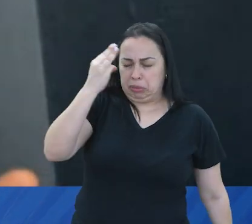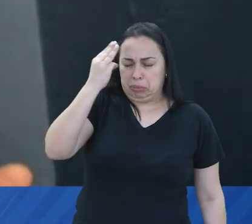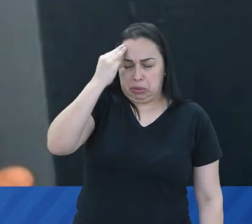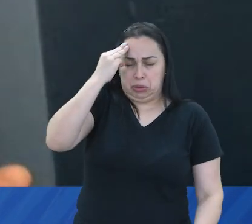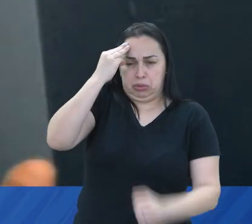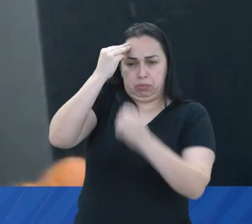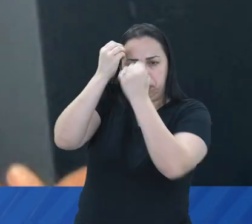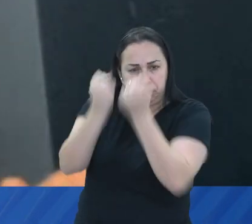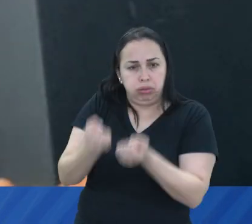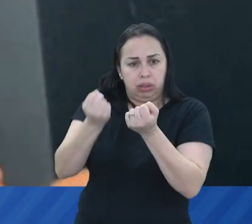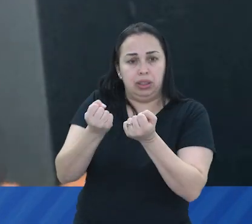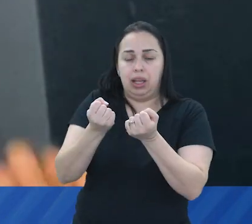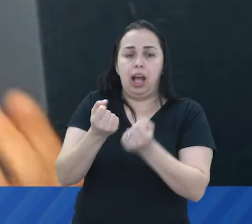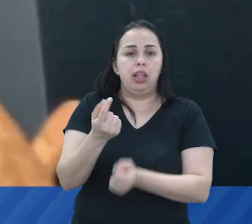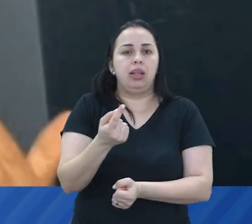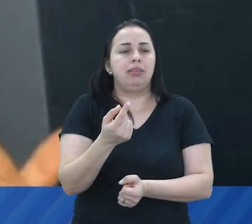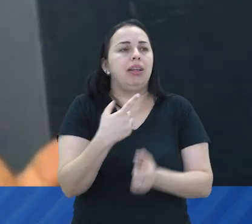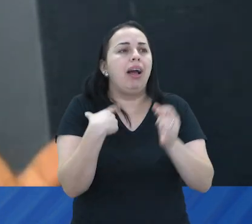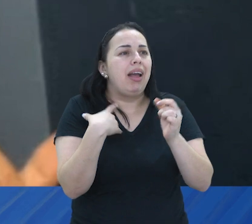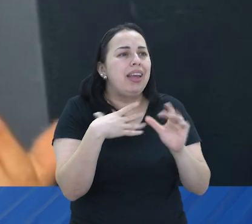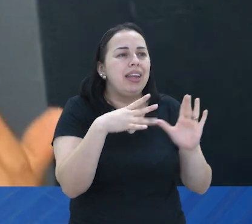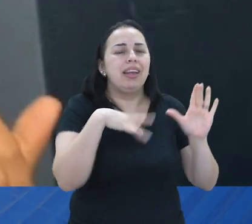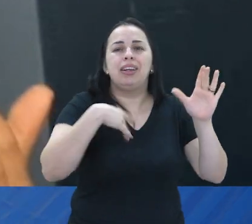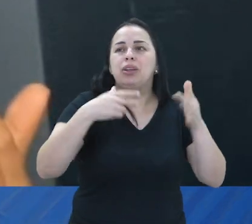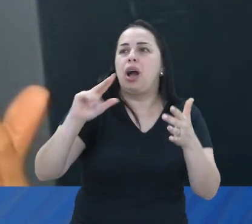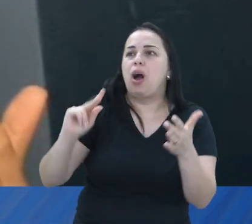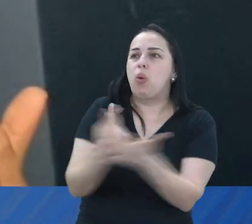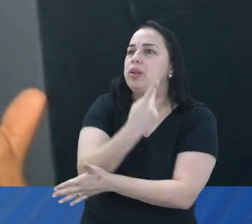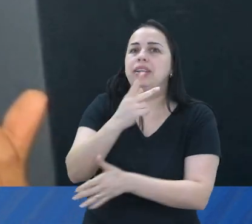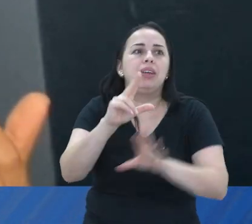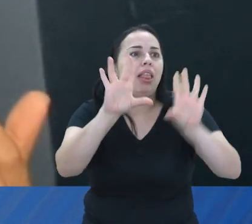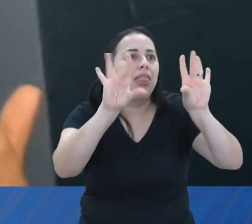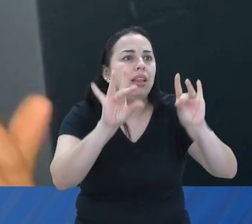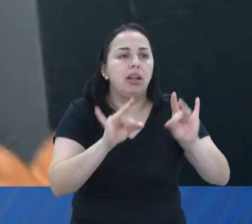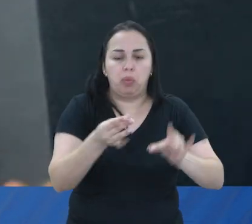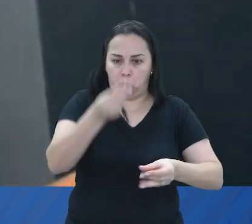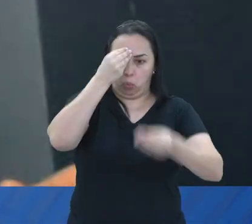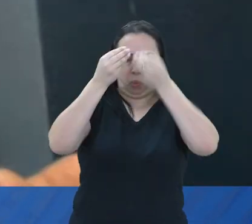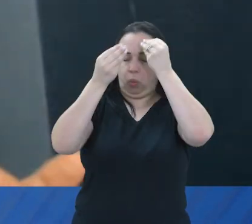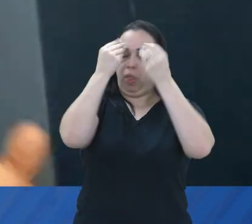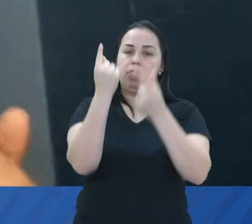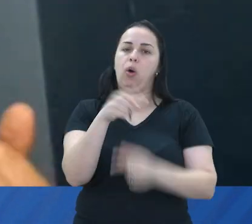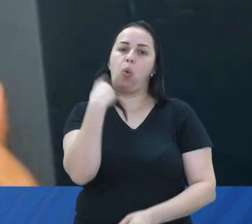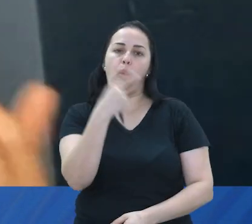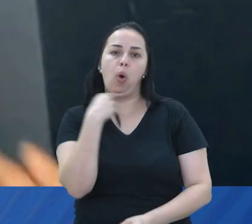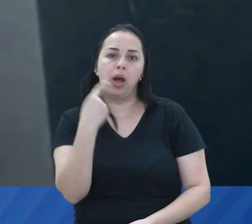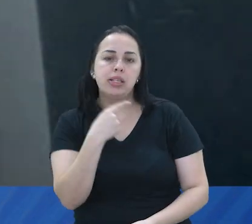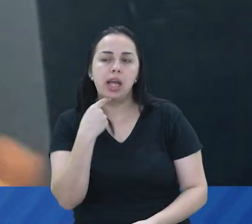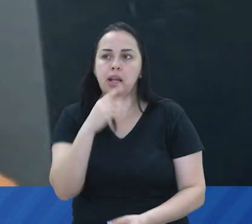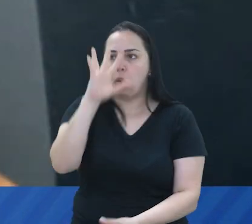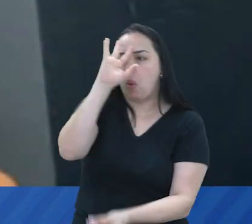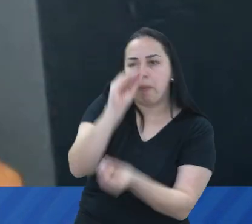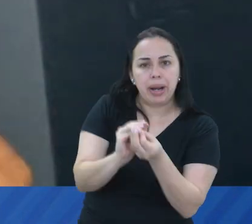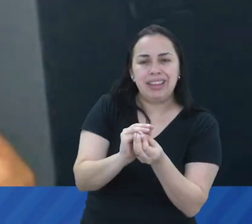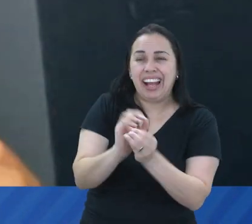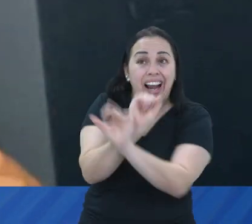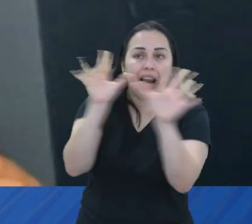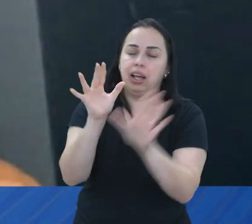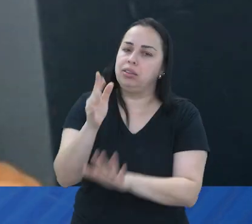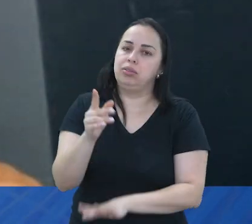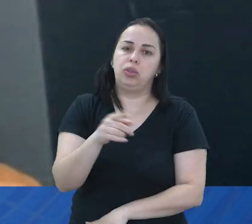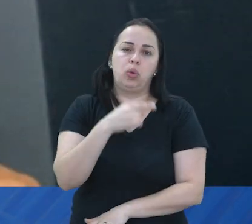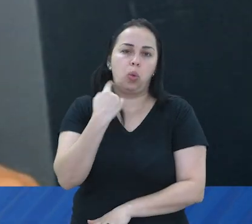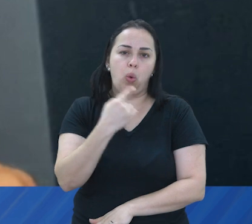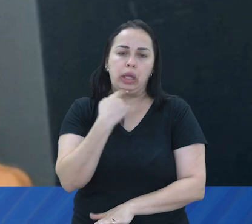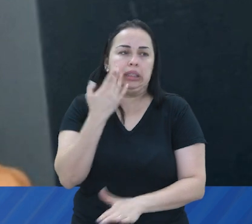comprometida que a pessoa não consegue mais ter detalhamento, não consegue fazer associações com tanta clareza. E a